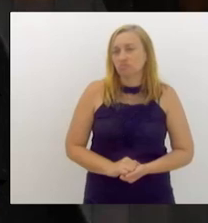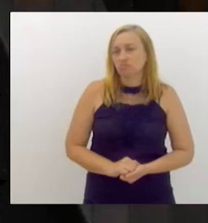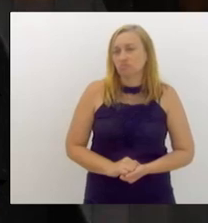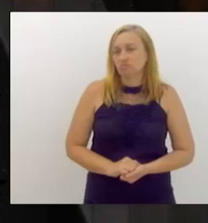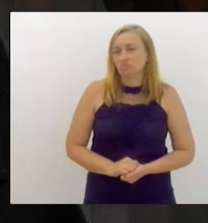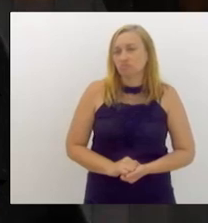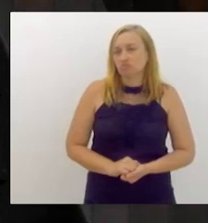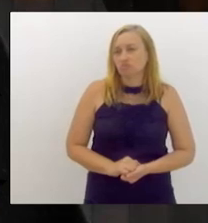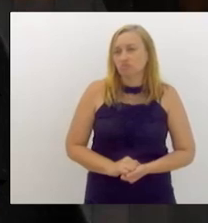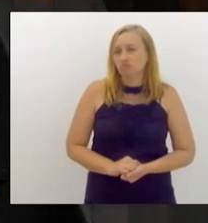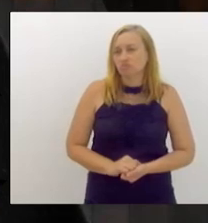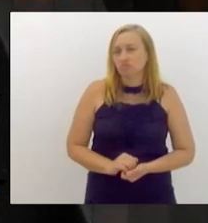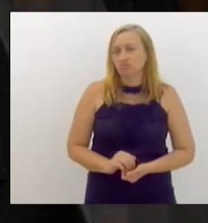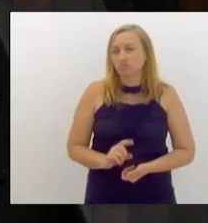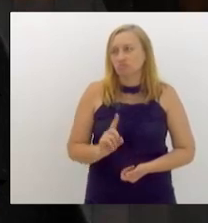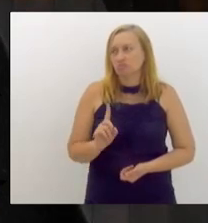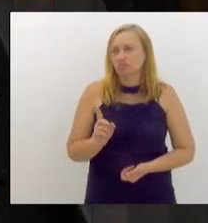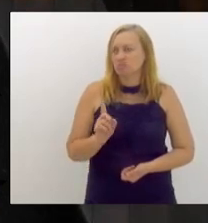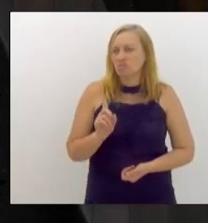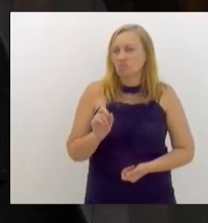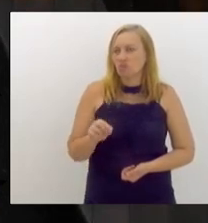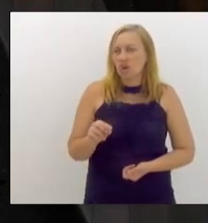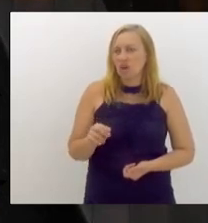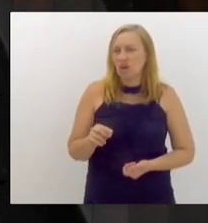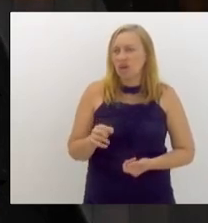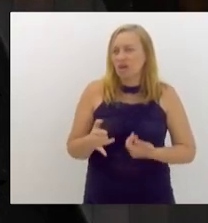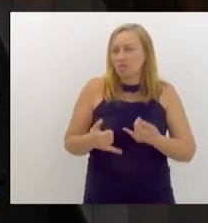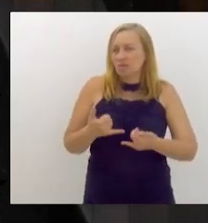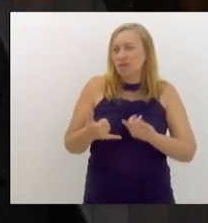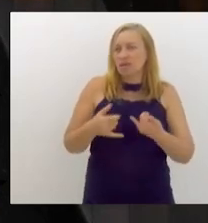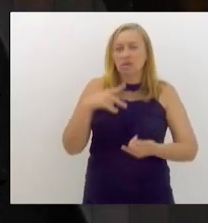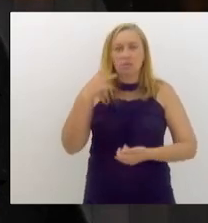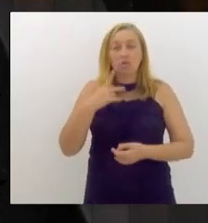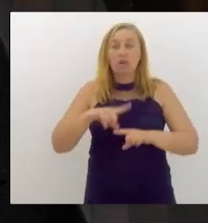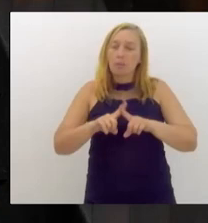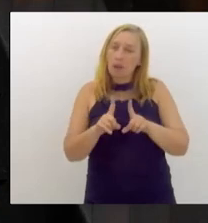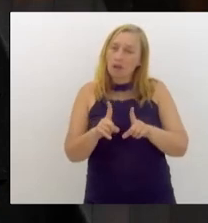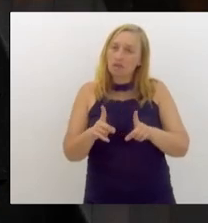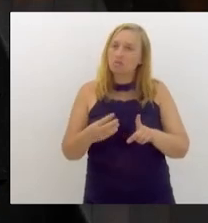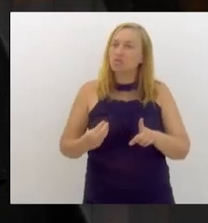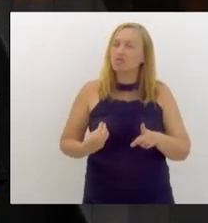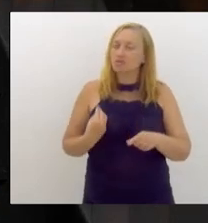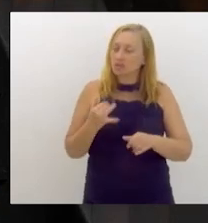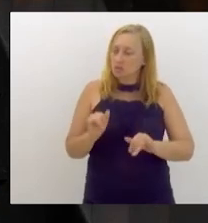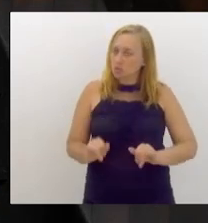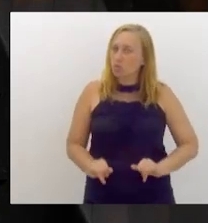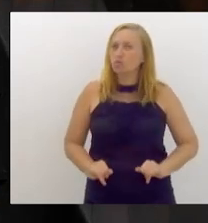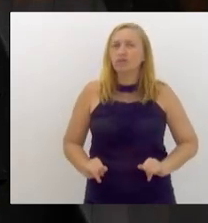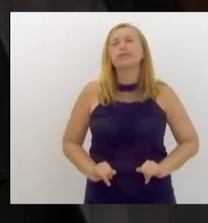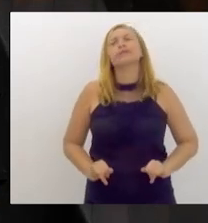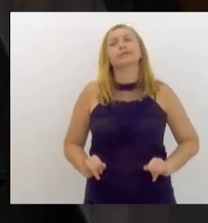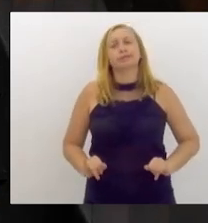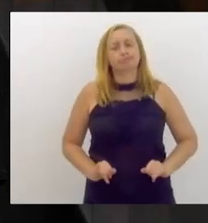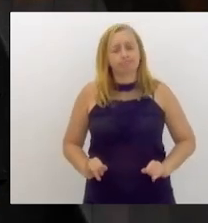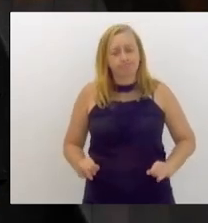artimanha política, mas tivemos uma vida muito sofrida inicialmente,